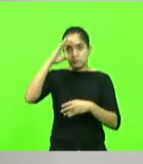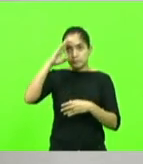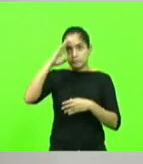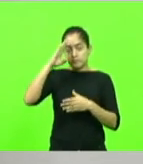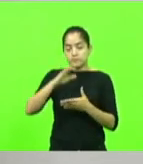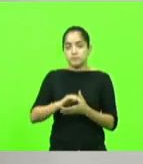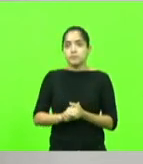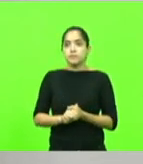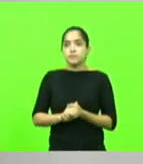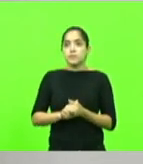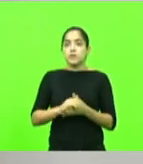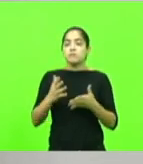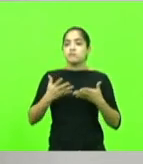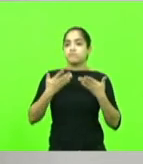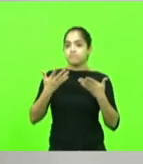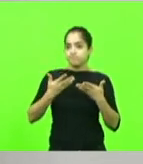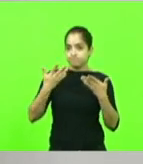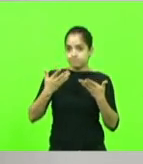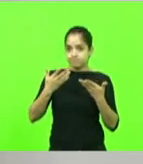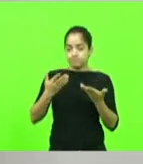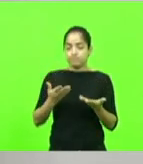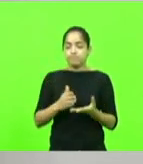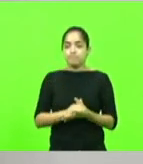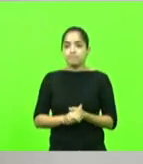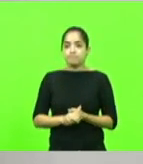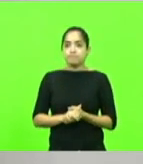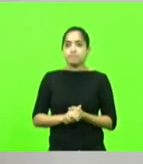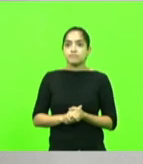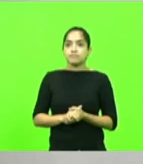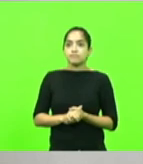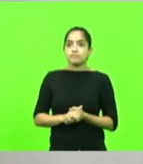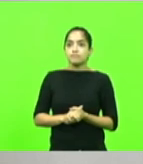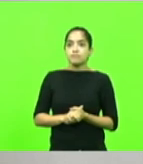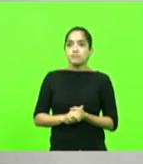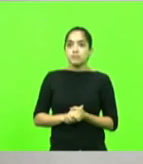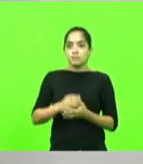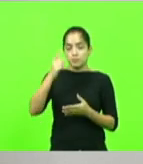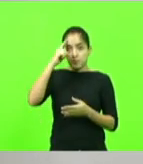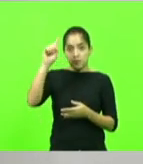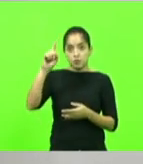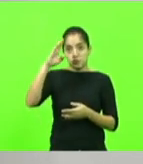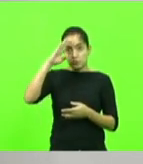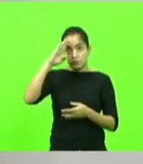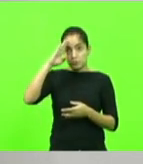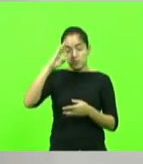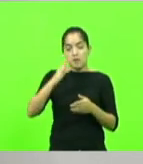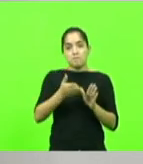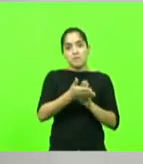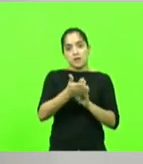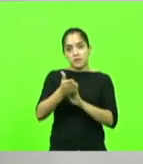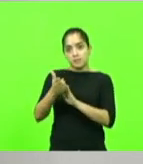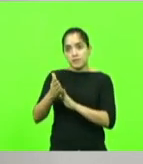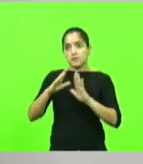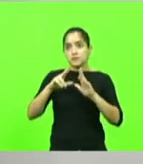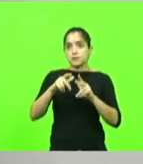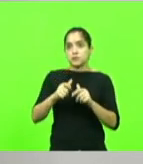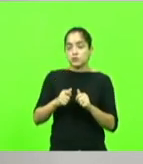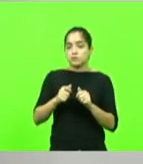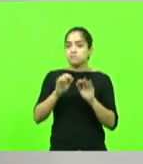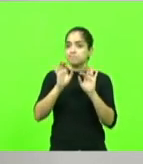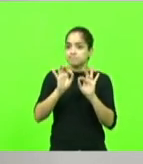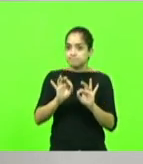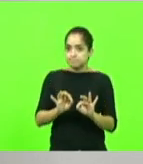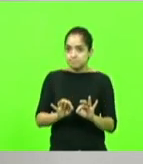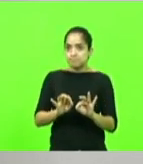Muito contente no dia de hoje, pelo dia do soldado. Parabéns a todos os soldados e podem ter certeza.